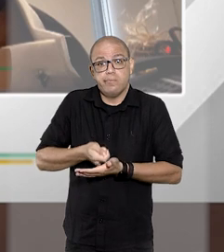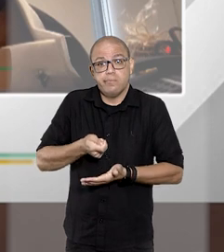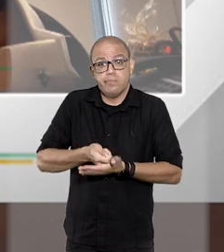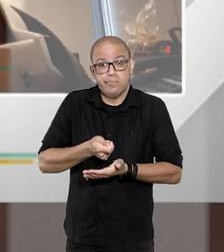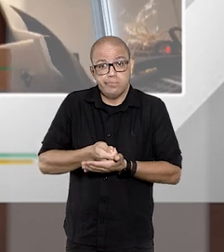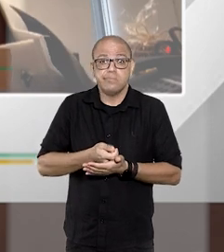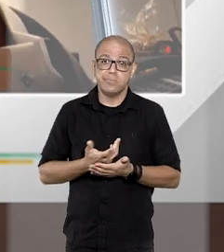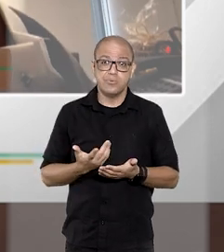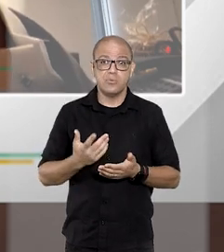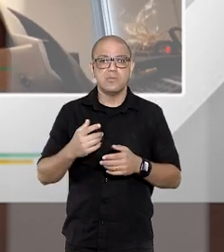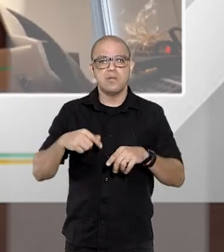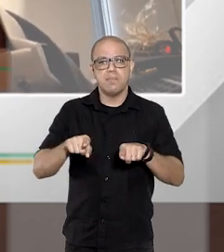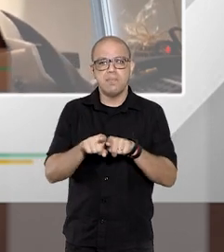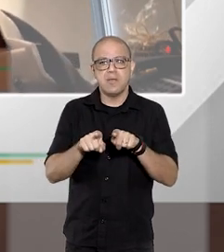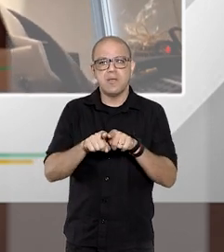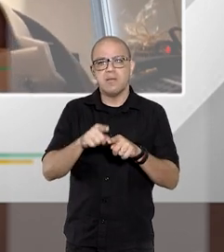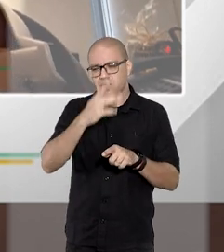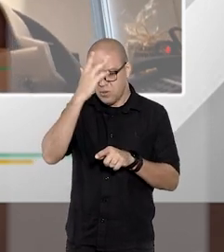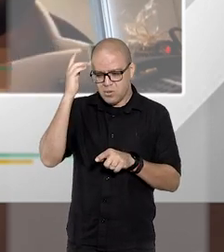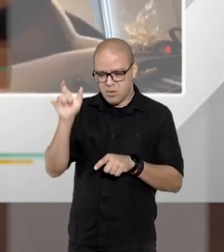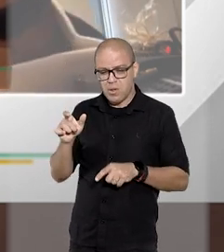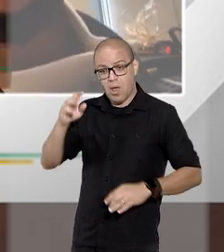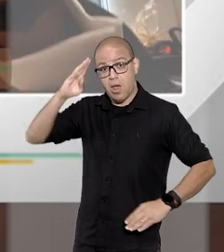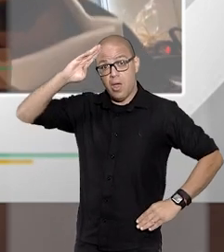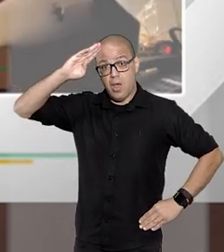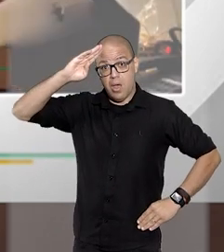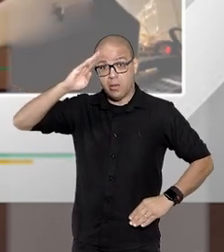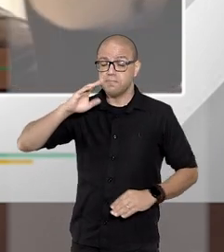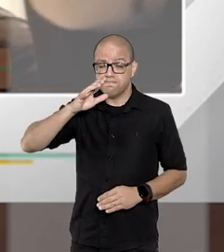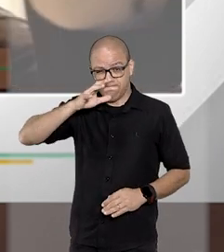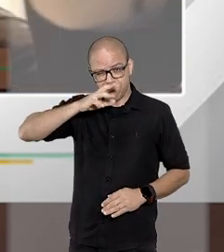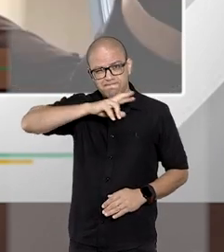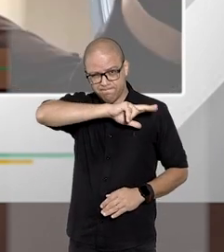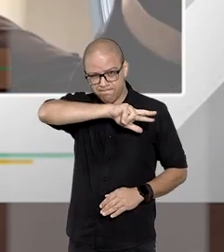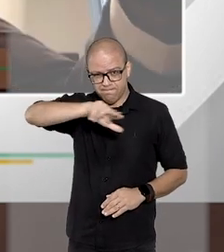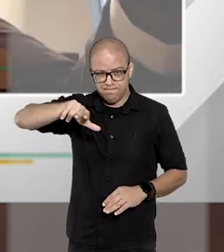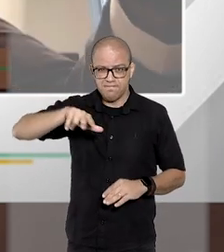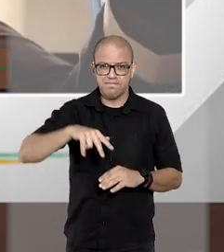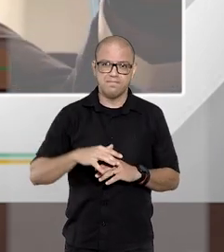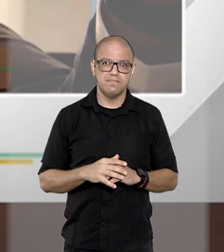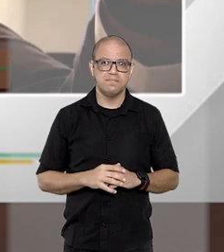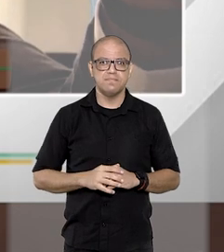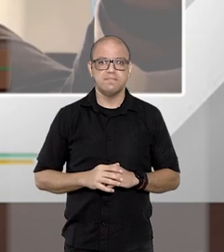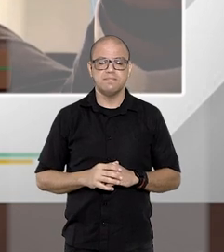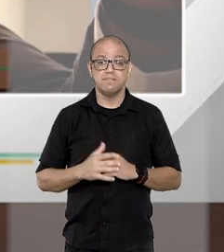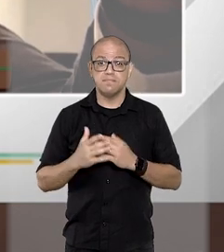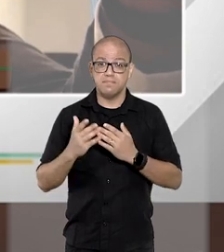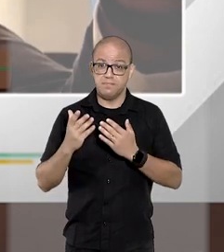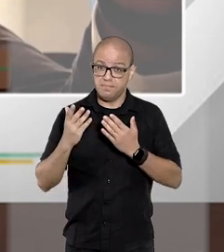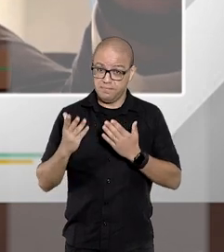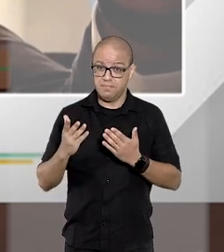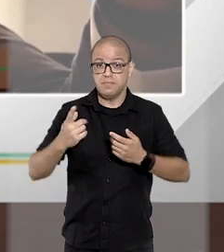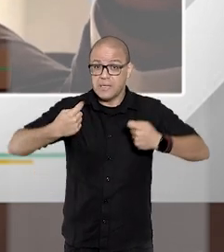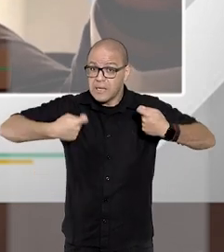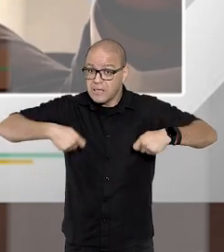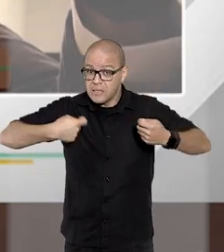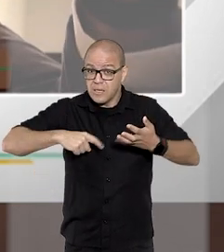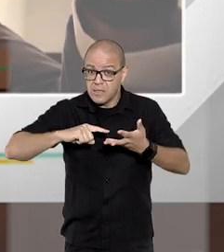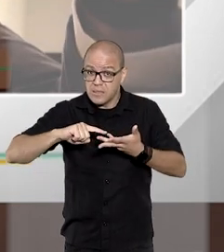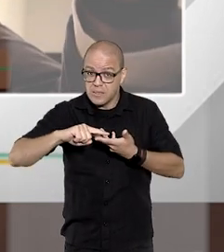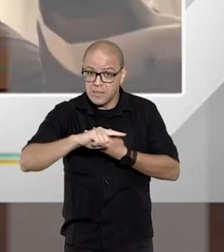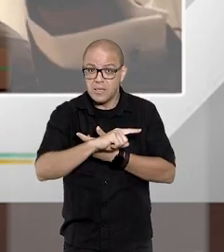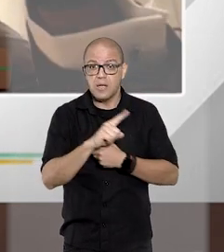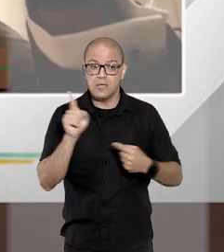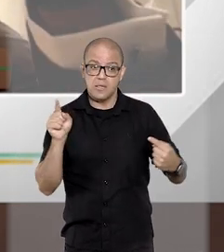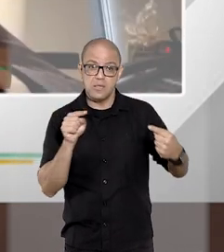aplicadas a militares e essa gama de demandas